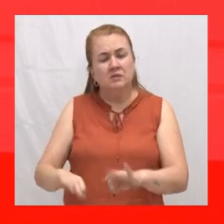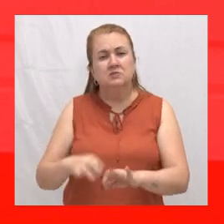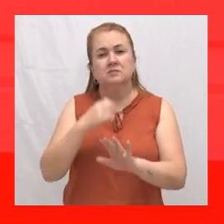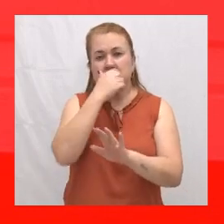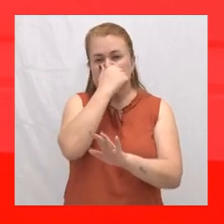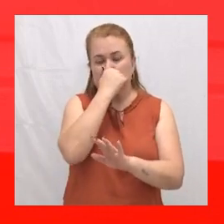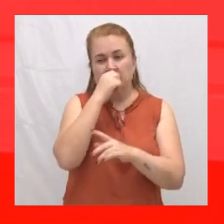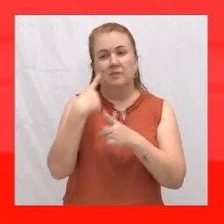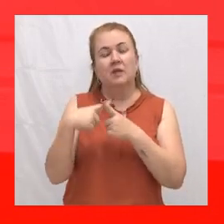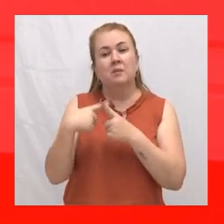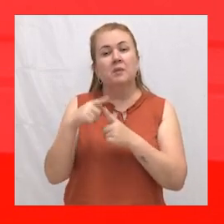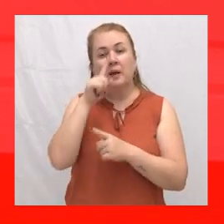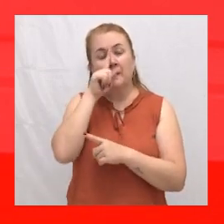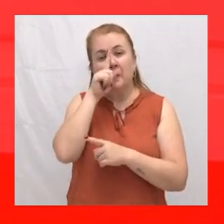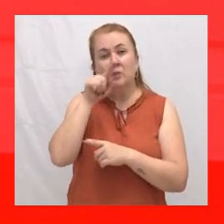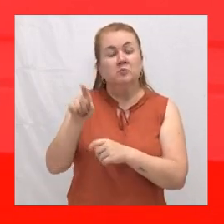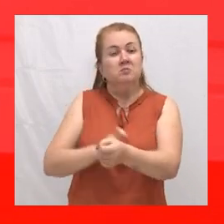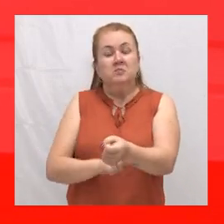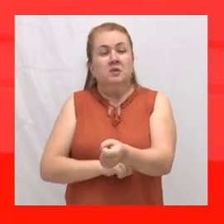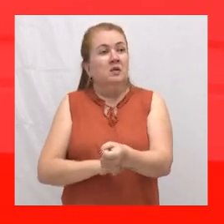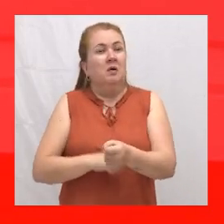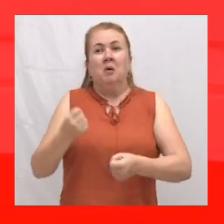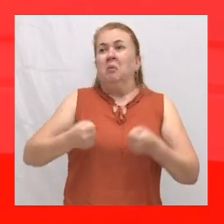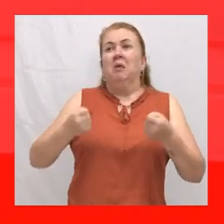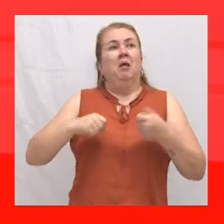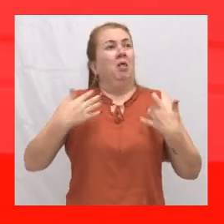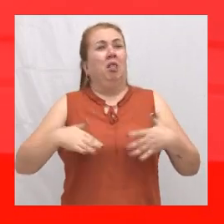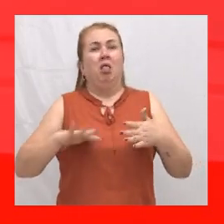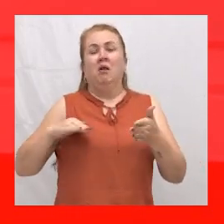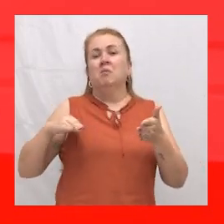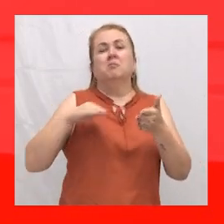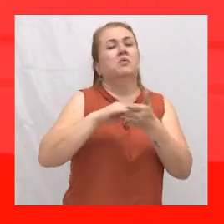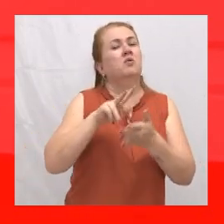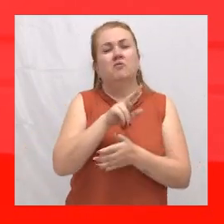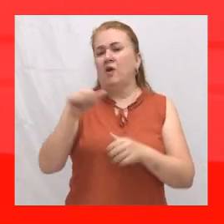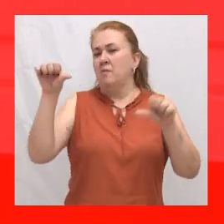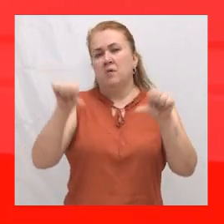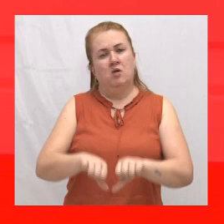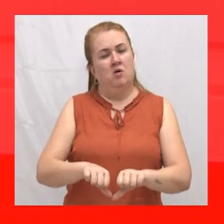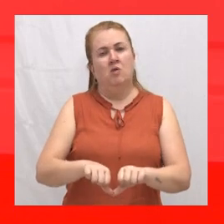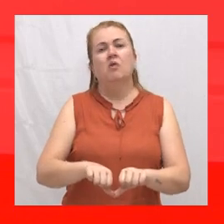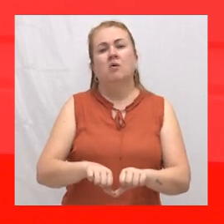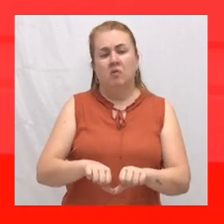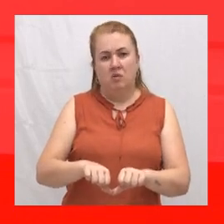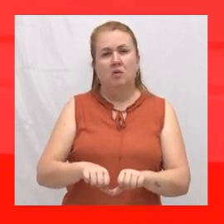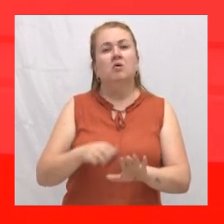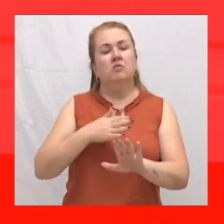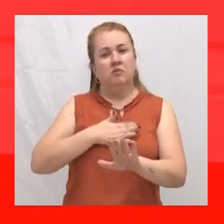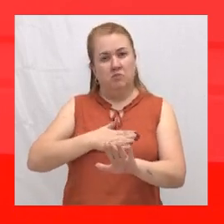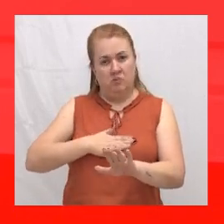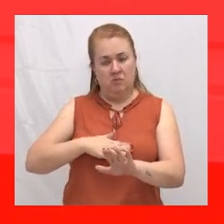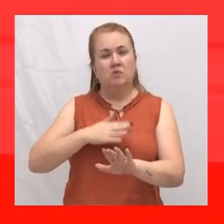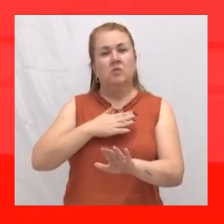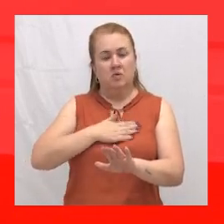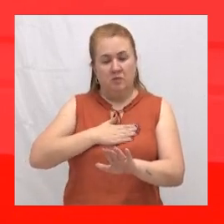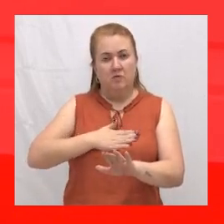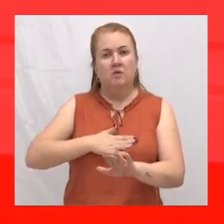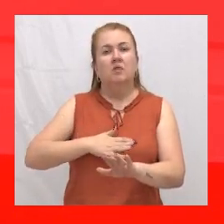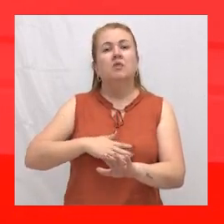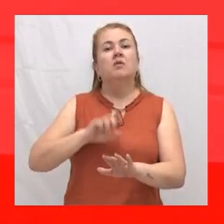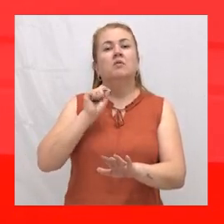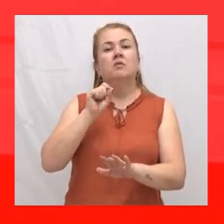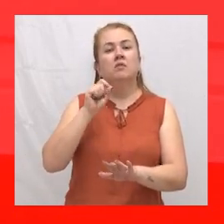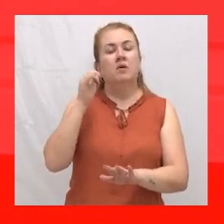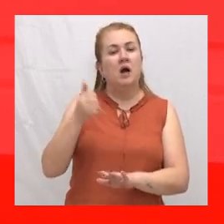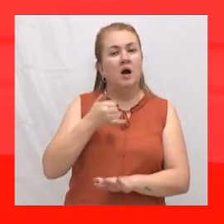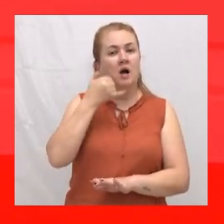Calma. Se não é por você estar nervosa. Aí você bate o carro. Aí vai acontecer coisa pior. Ah, não sei. Vamos cantar o louvor. Vamos cantar. Alô?